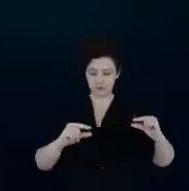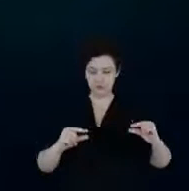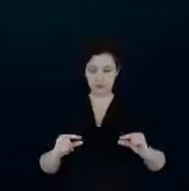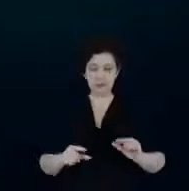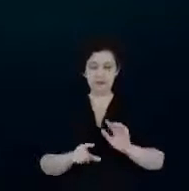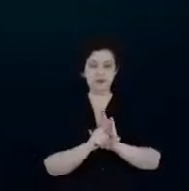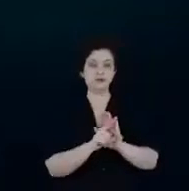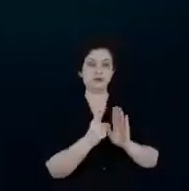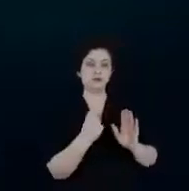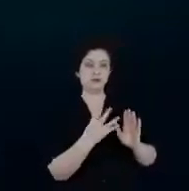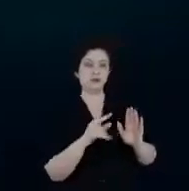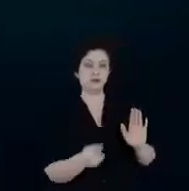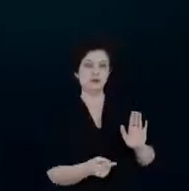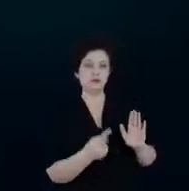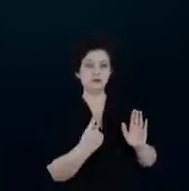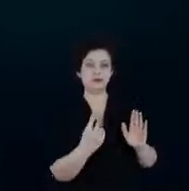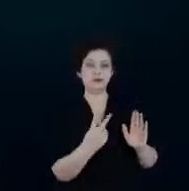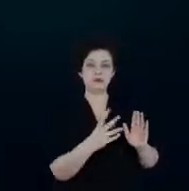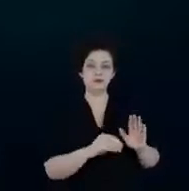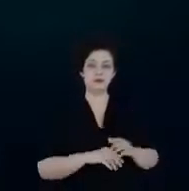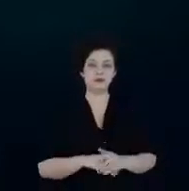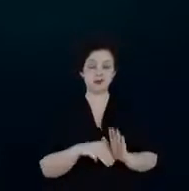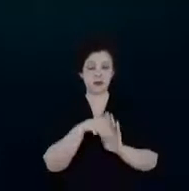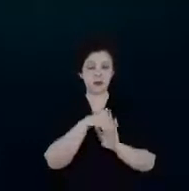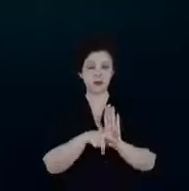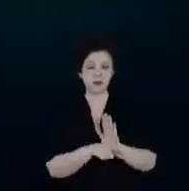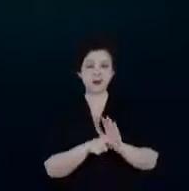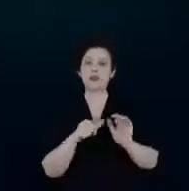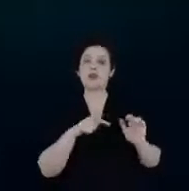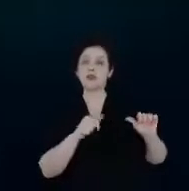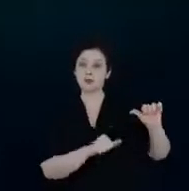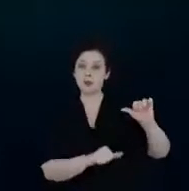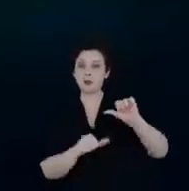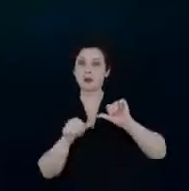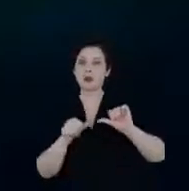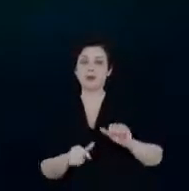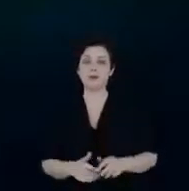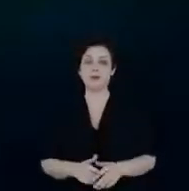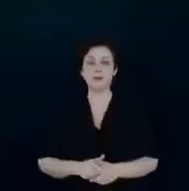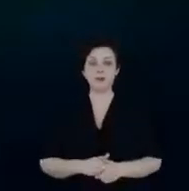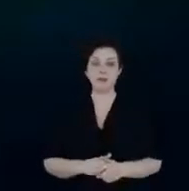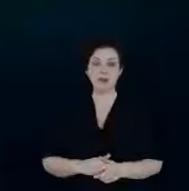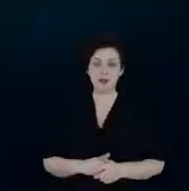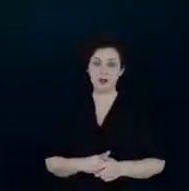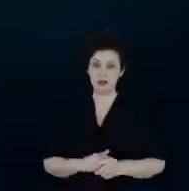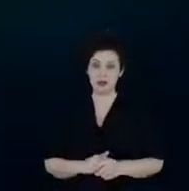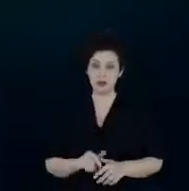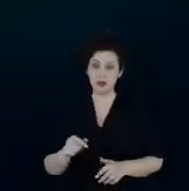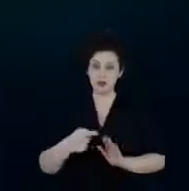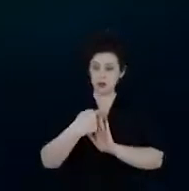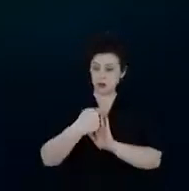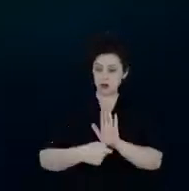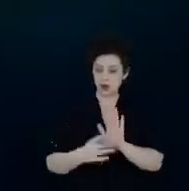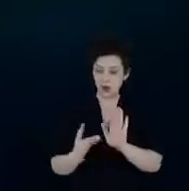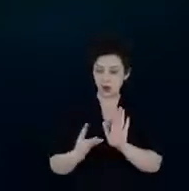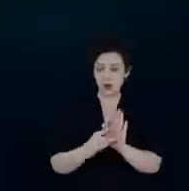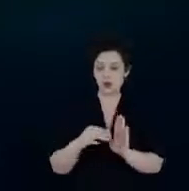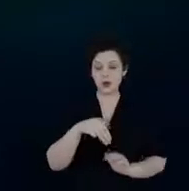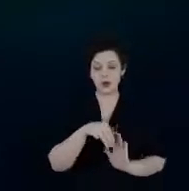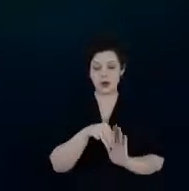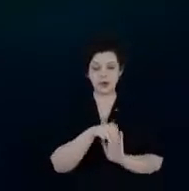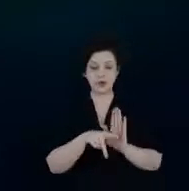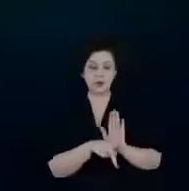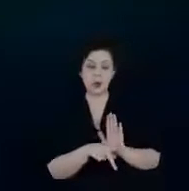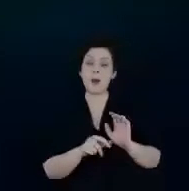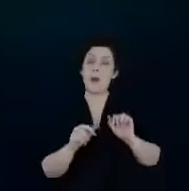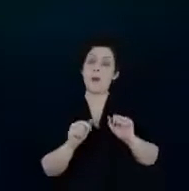essa MP teve uma mudança foi o texto original da MP ele